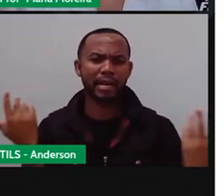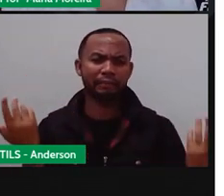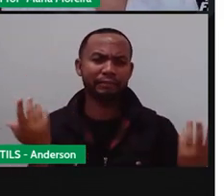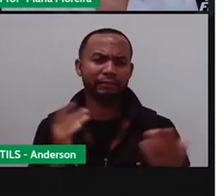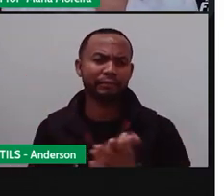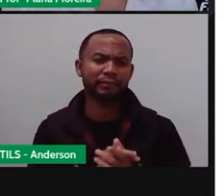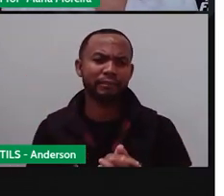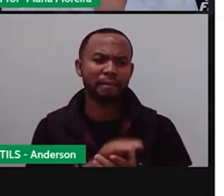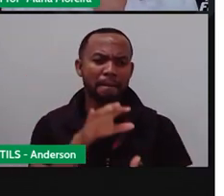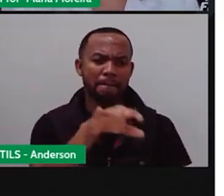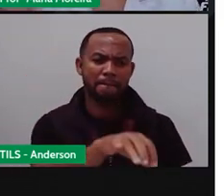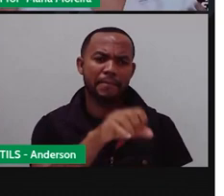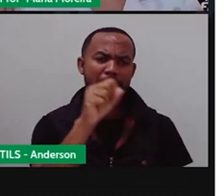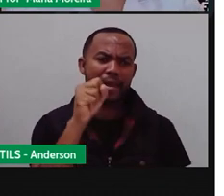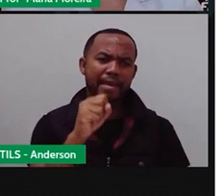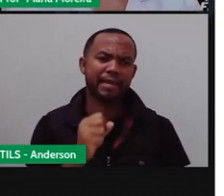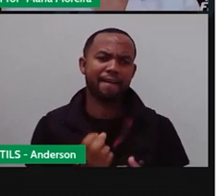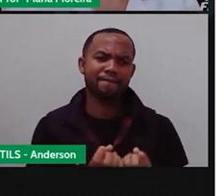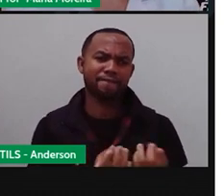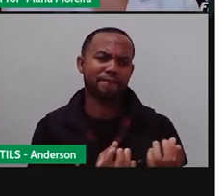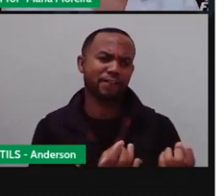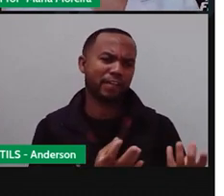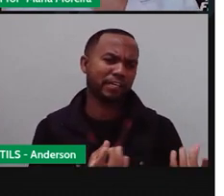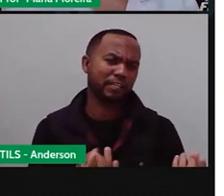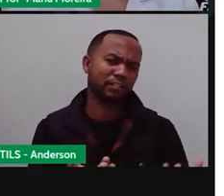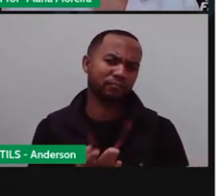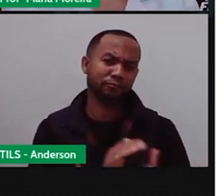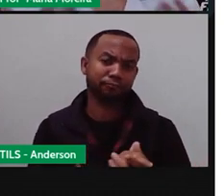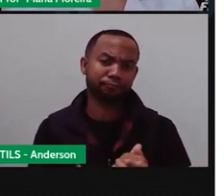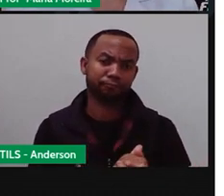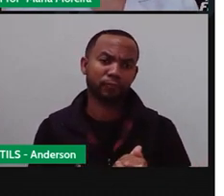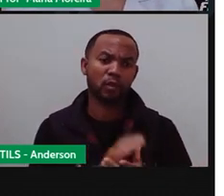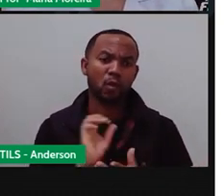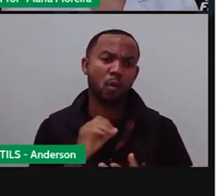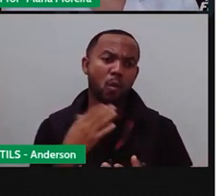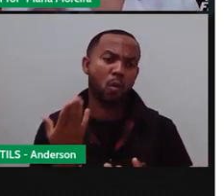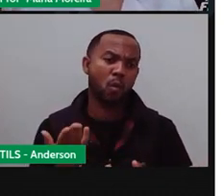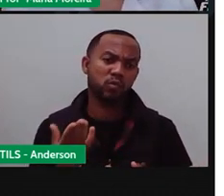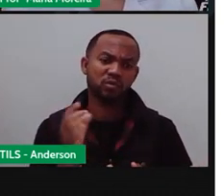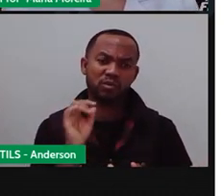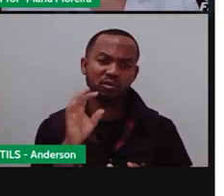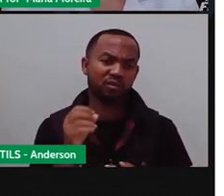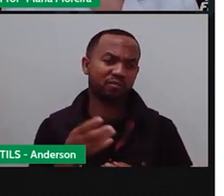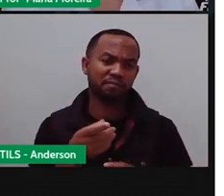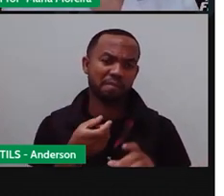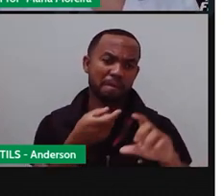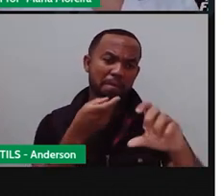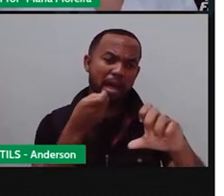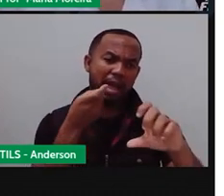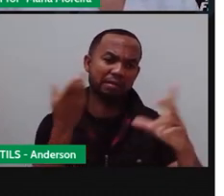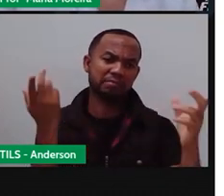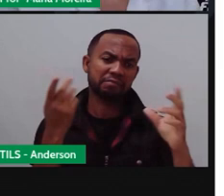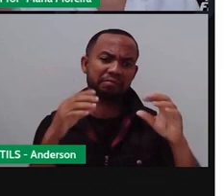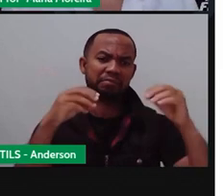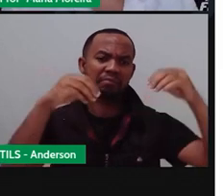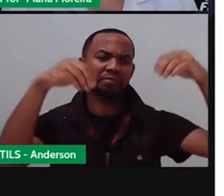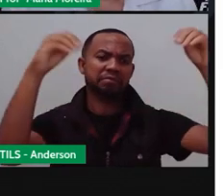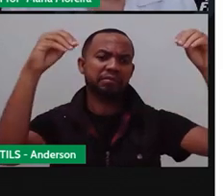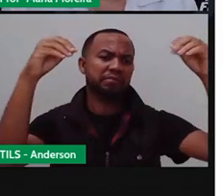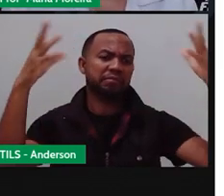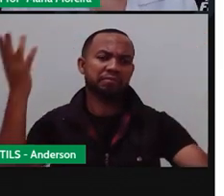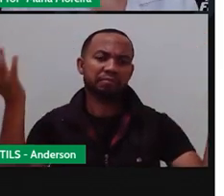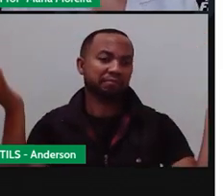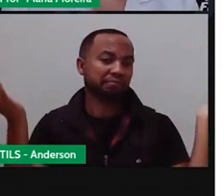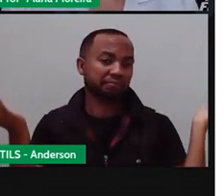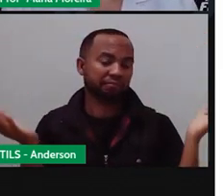pegam esses animais para venderem muito caro, ou simplesmente para matar, empalhar e colocar numa estante